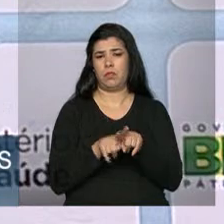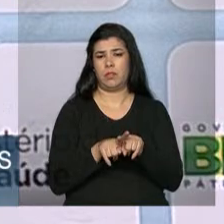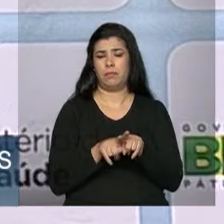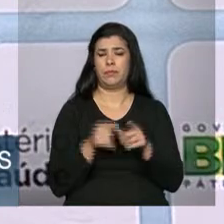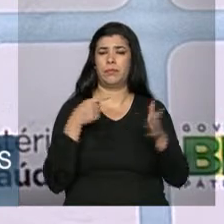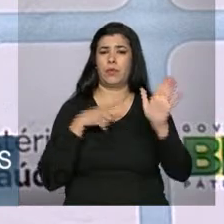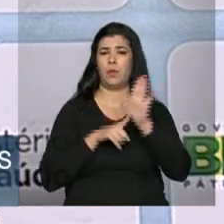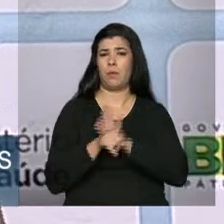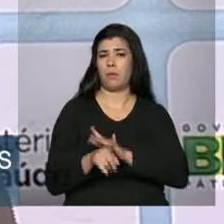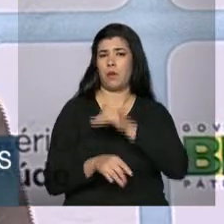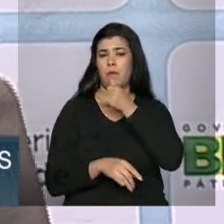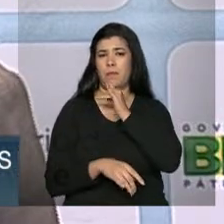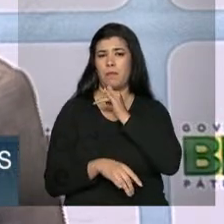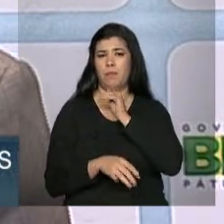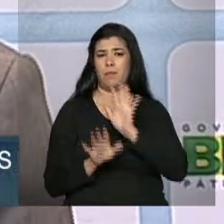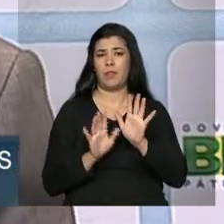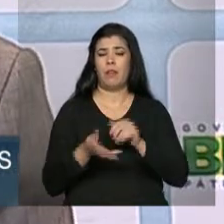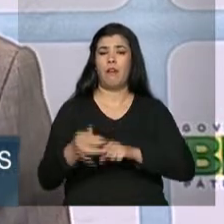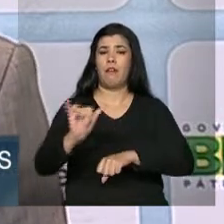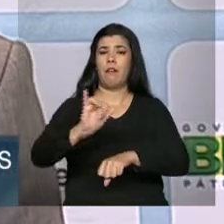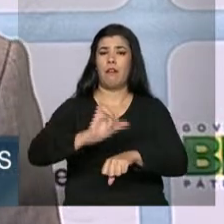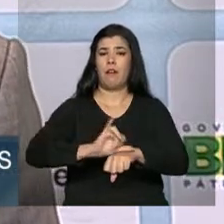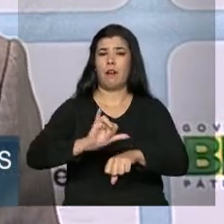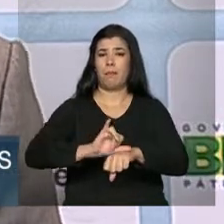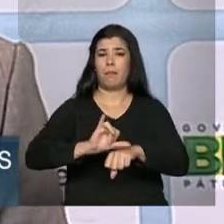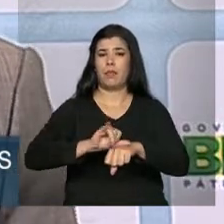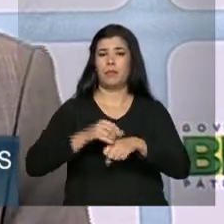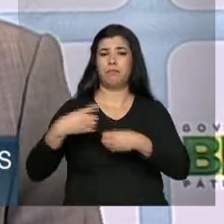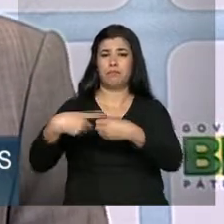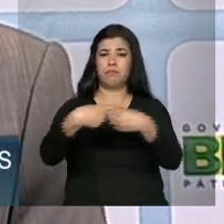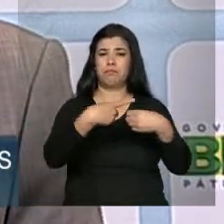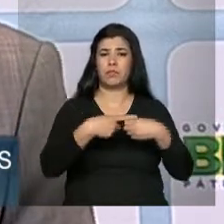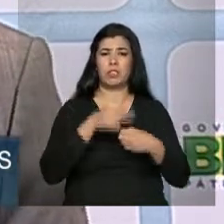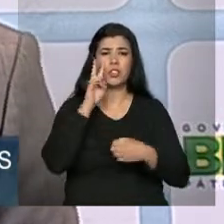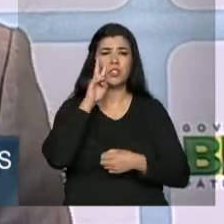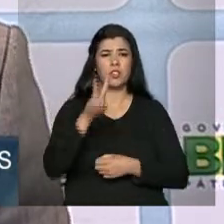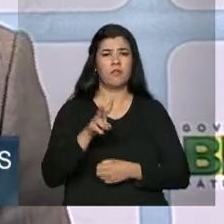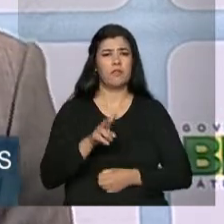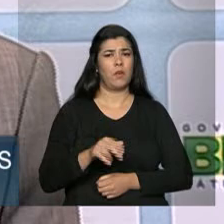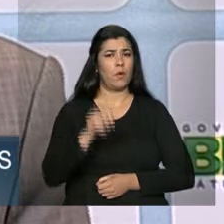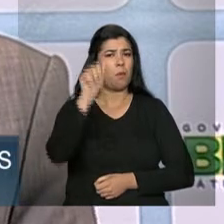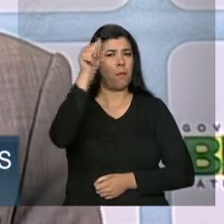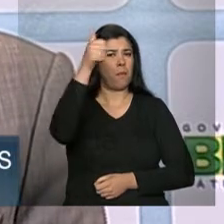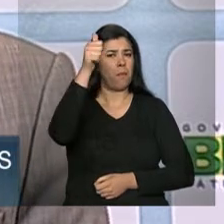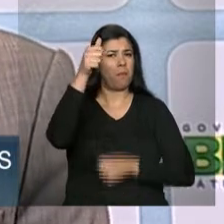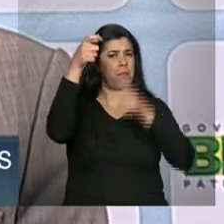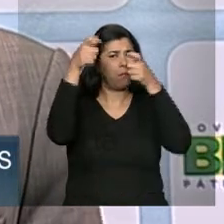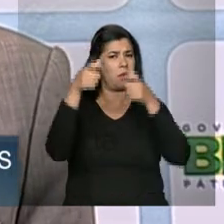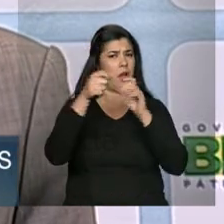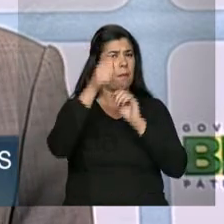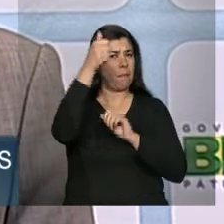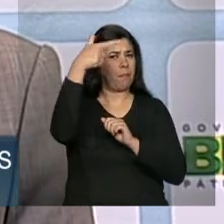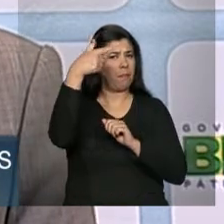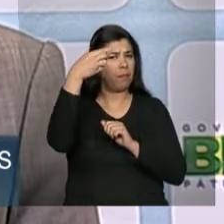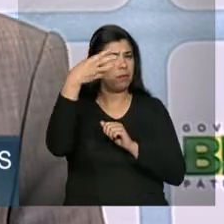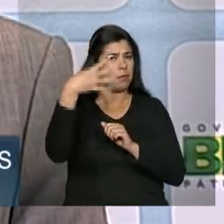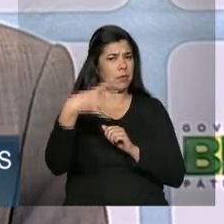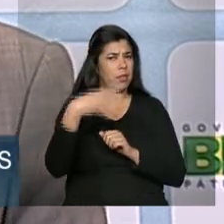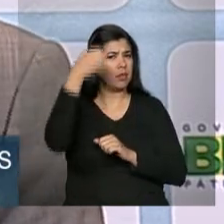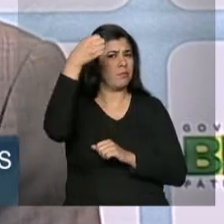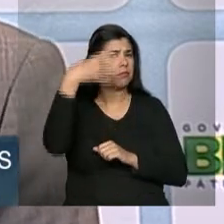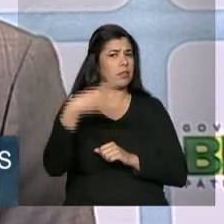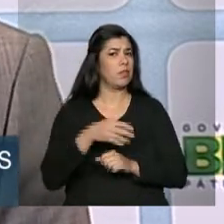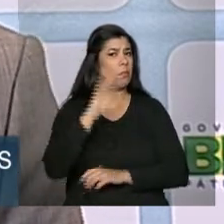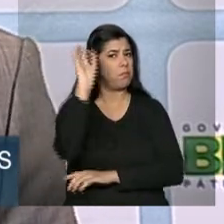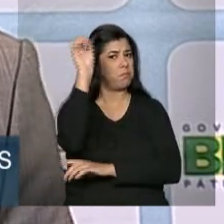resposta. A hipertensão nas capitais é preocupante ainda, né? Porto Alegre está em primeiro lugar aí. Na verdade, a prevalência da hipertensão, ela